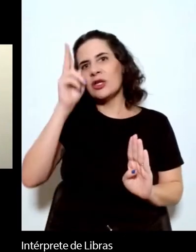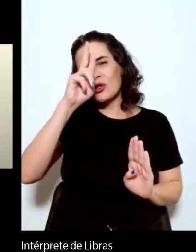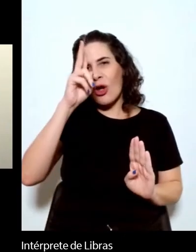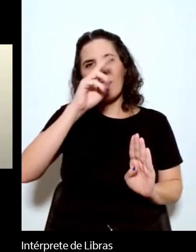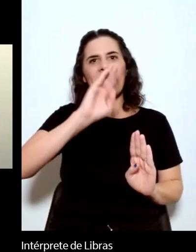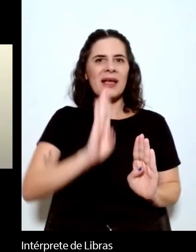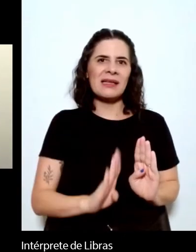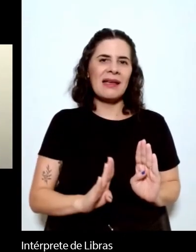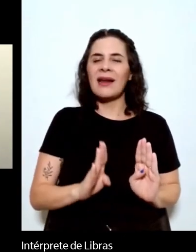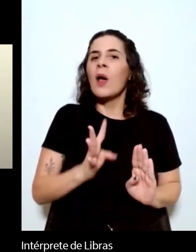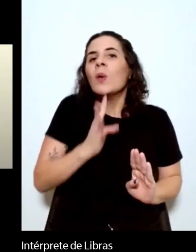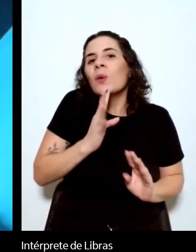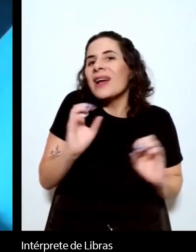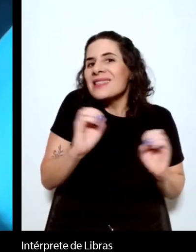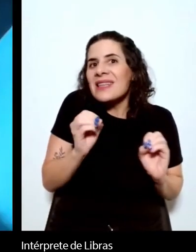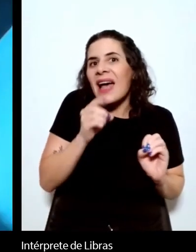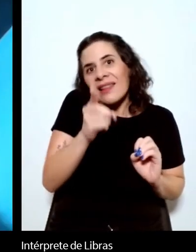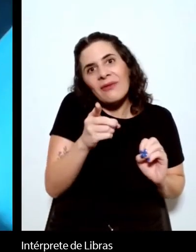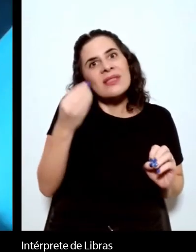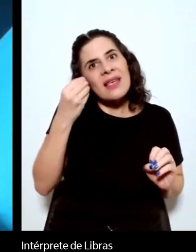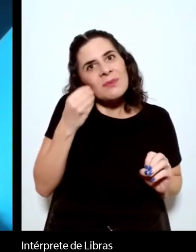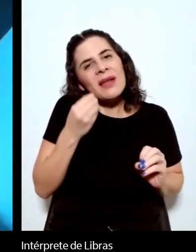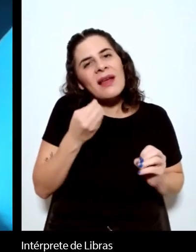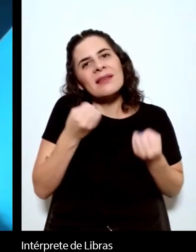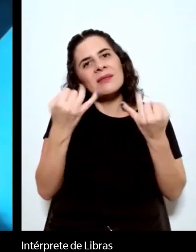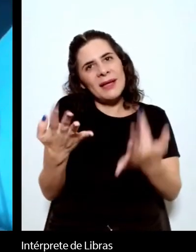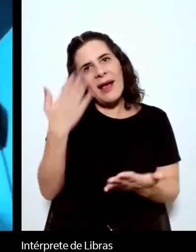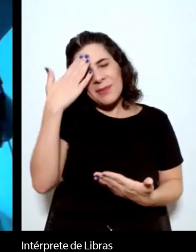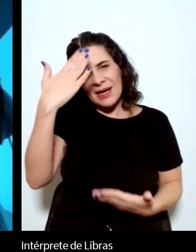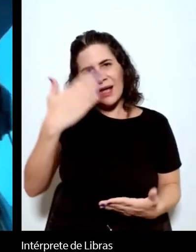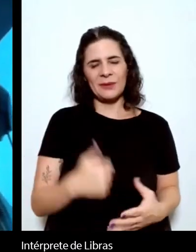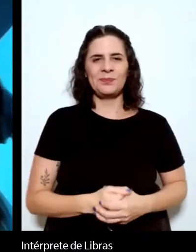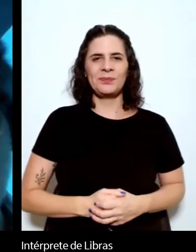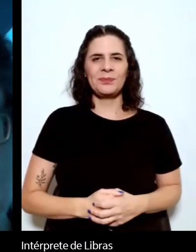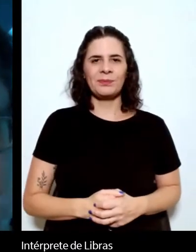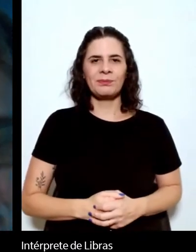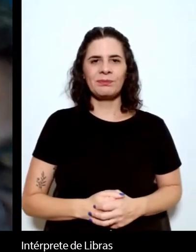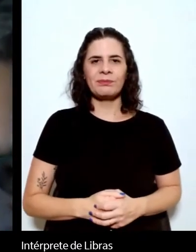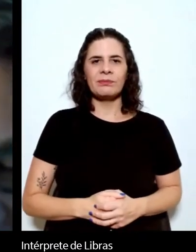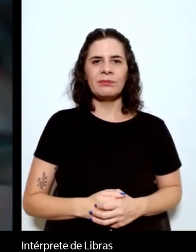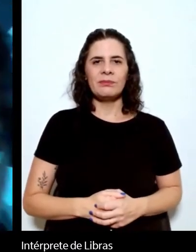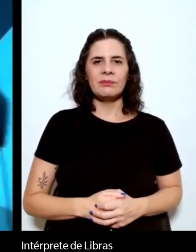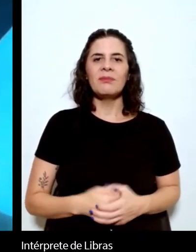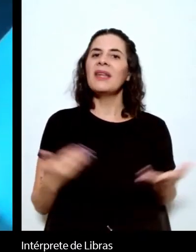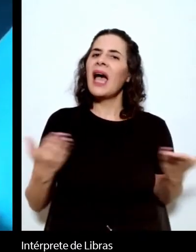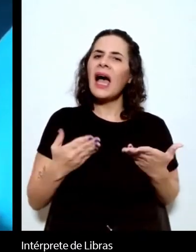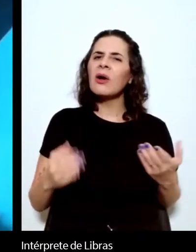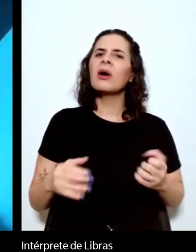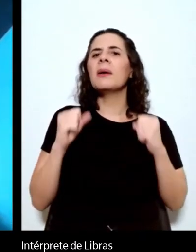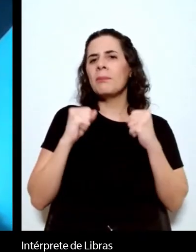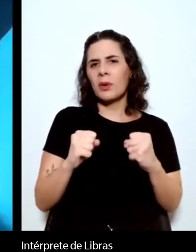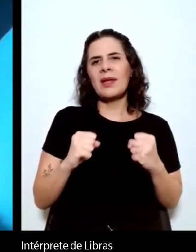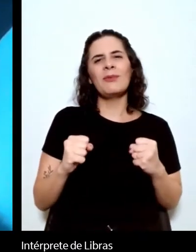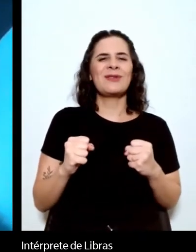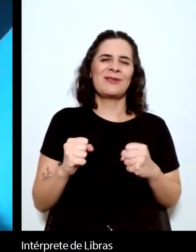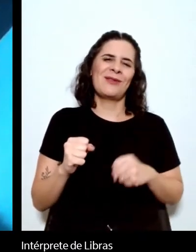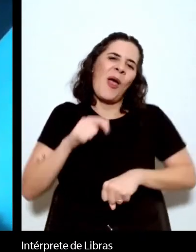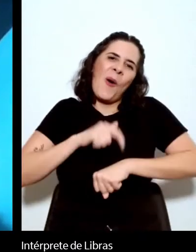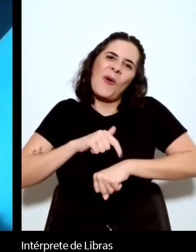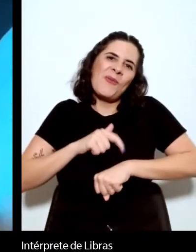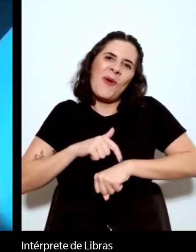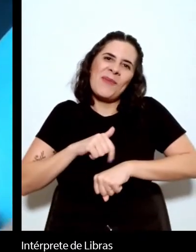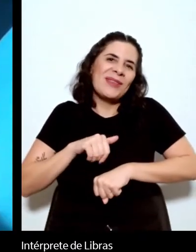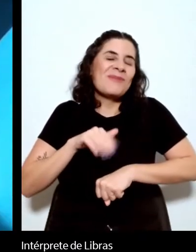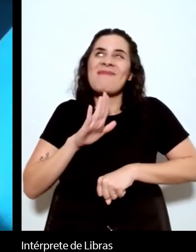sobre o autor em questão. Muito obrigado. Eu creio que podemos passar agora para a parte que é sempre a parte mais